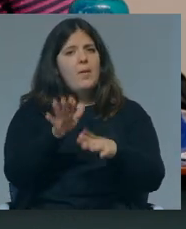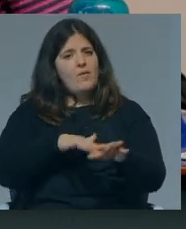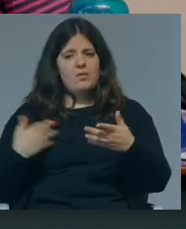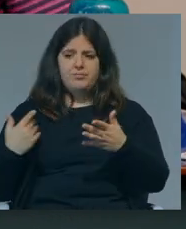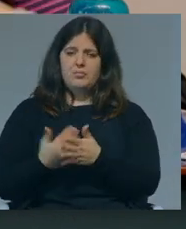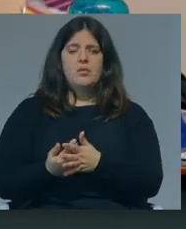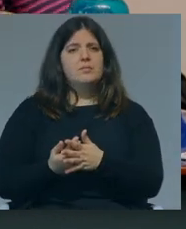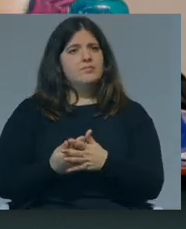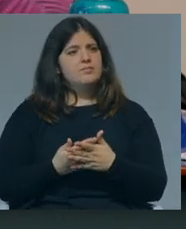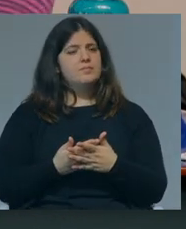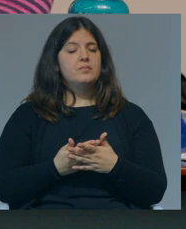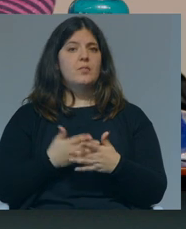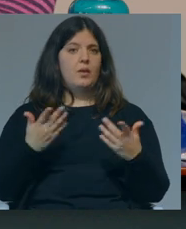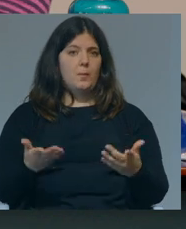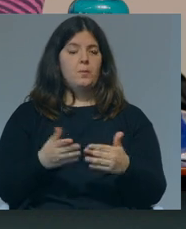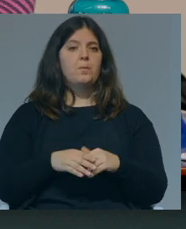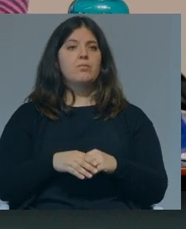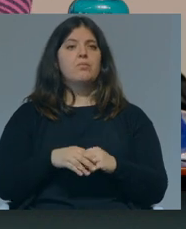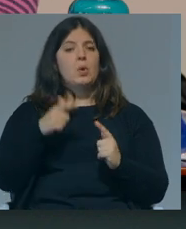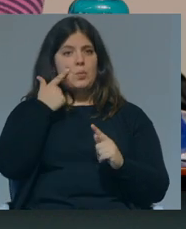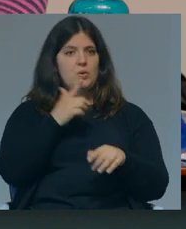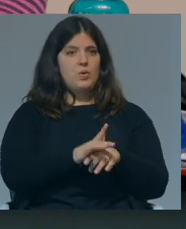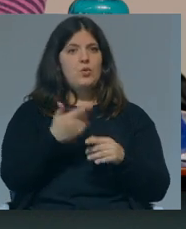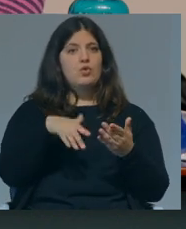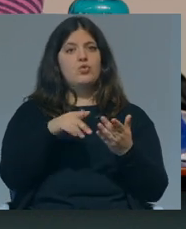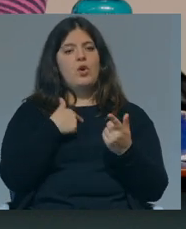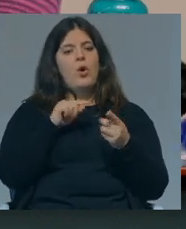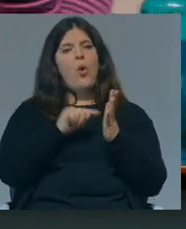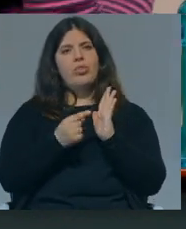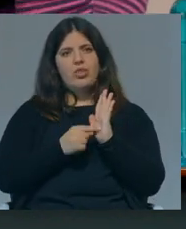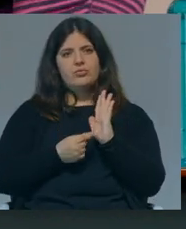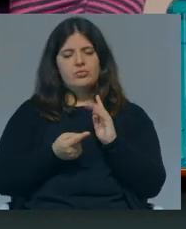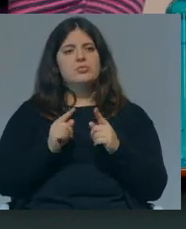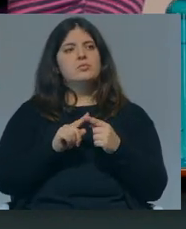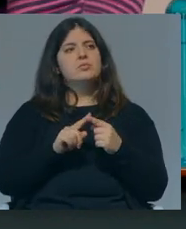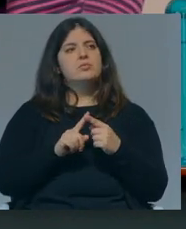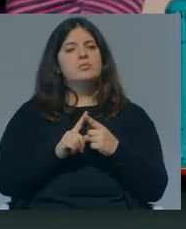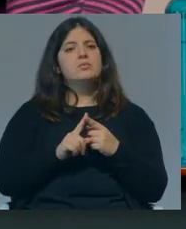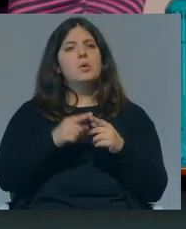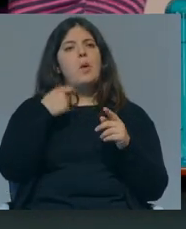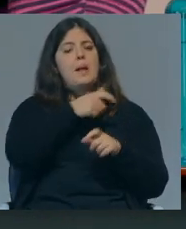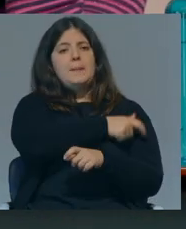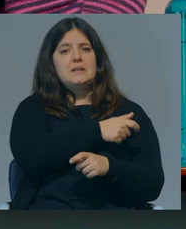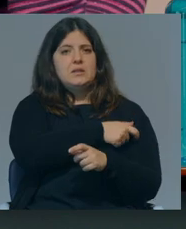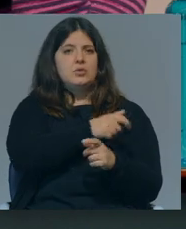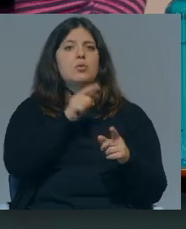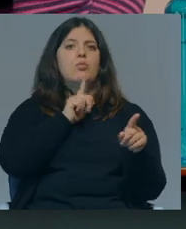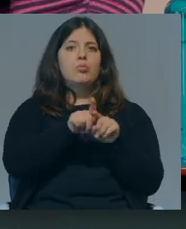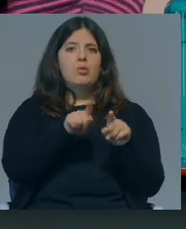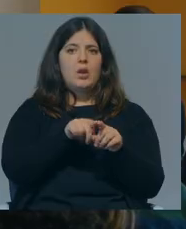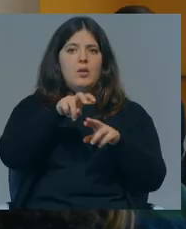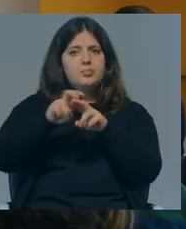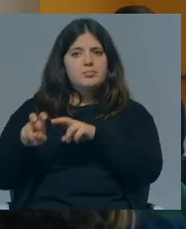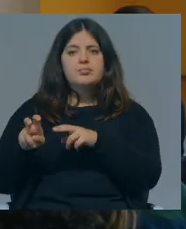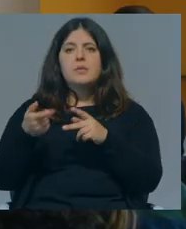fez-se, não é? Ou seja, por exemplo, nós temos as cotas, as cotas nos lugares de representação política, e a verdade é